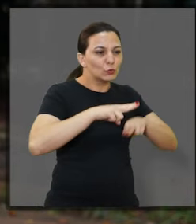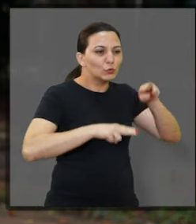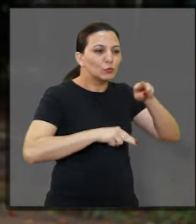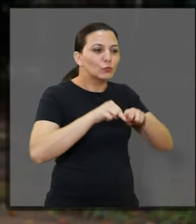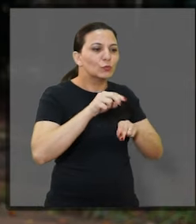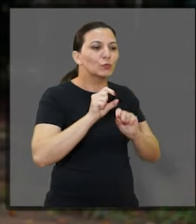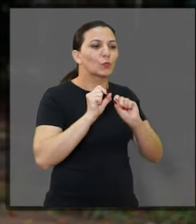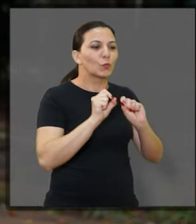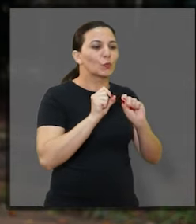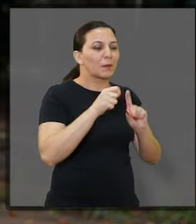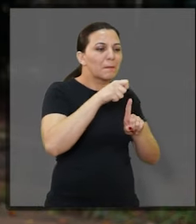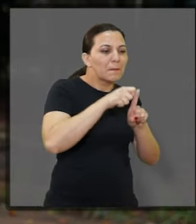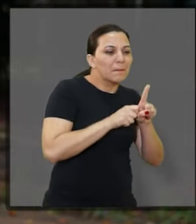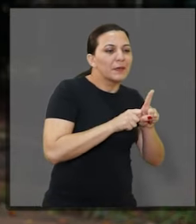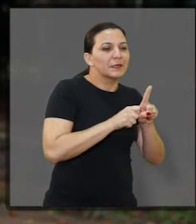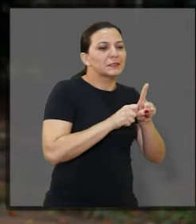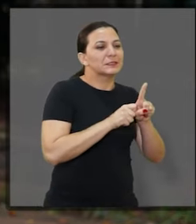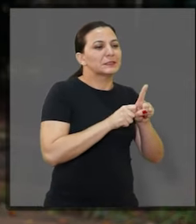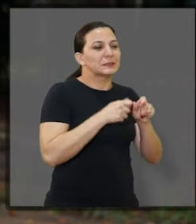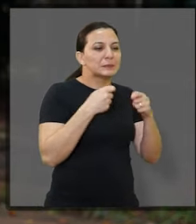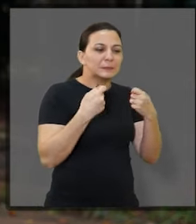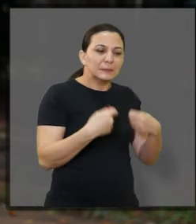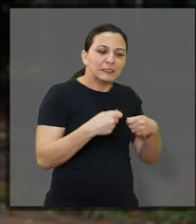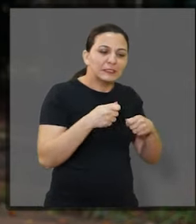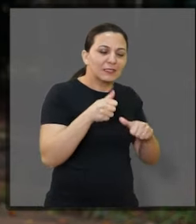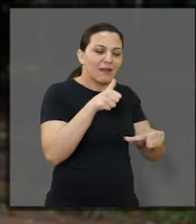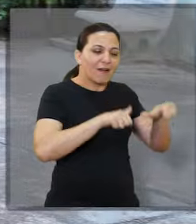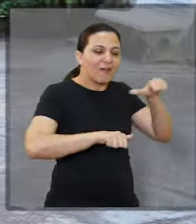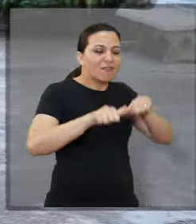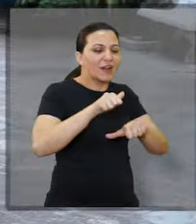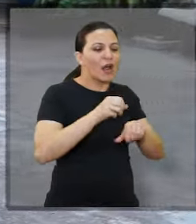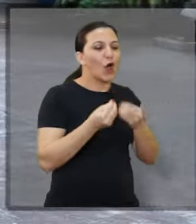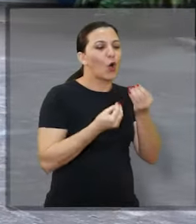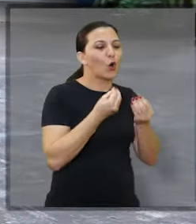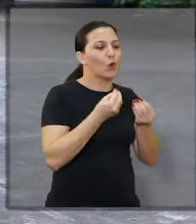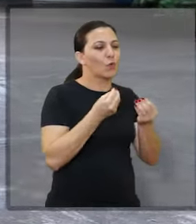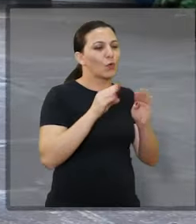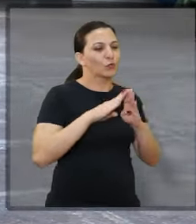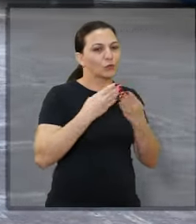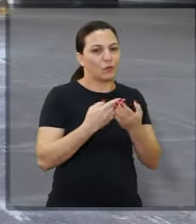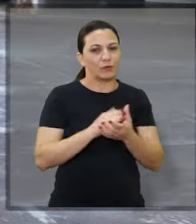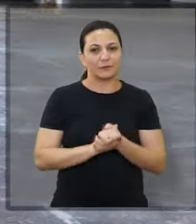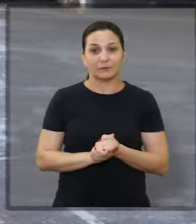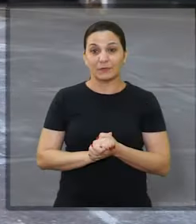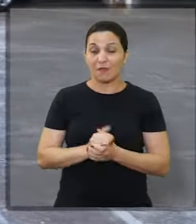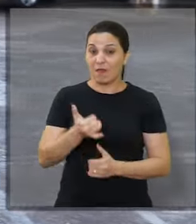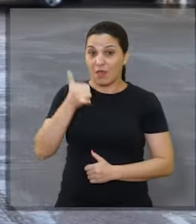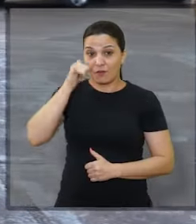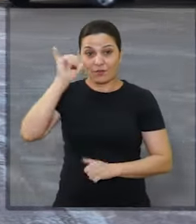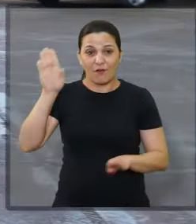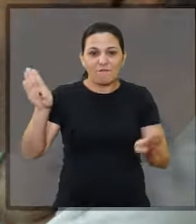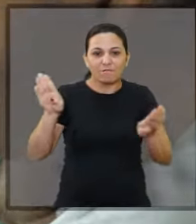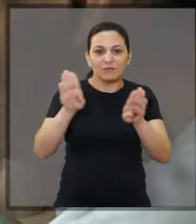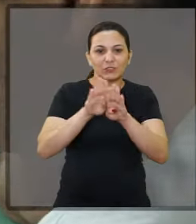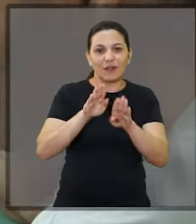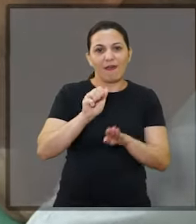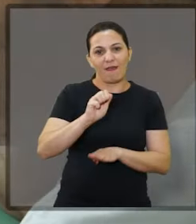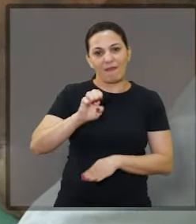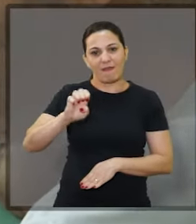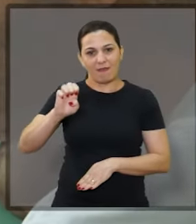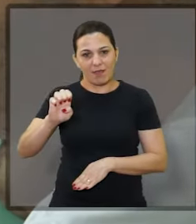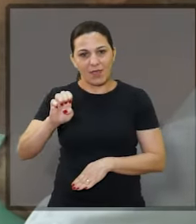acho que é um mês que a gente precisa reavaliar a situação da escola. Para não acontecer o pior, a AAE